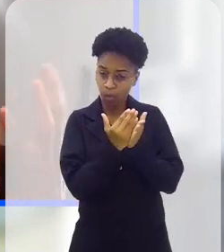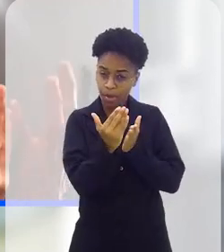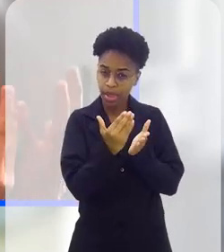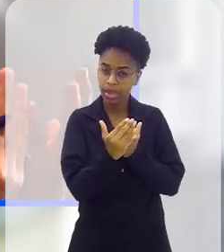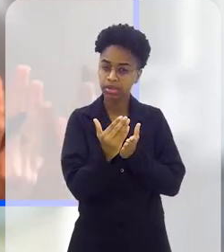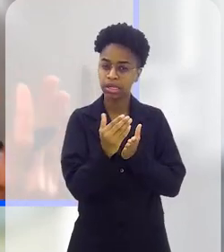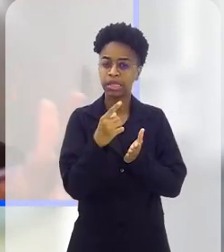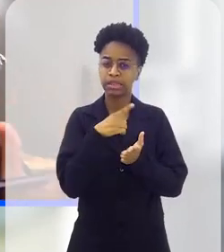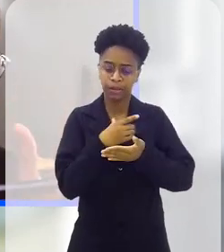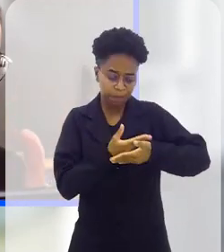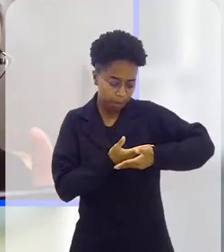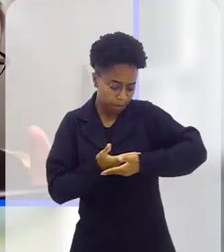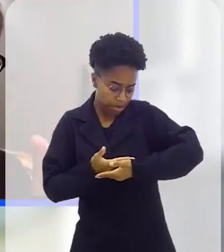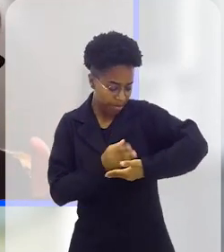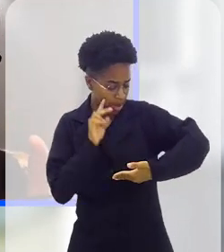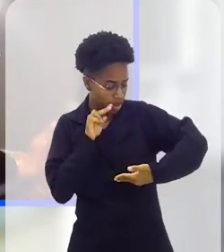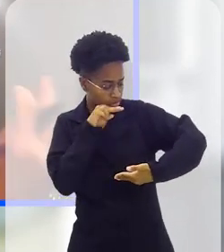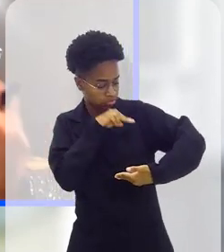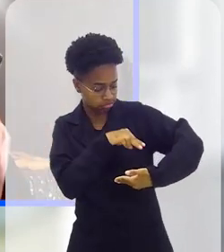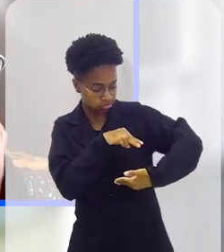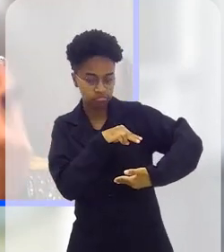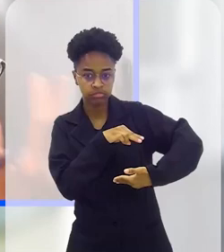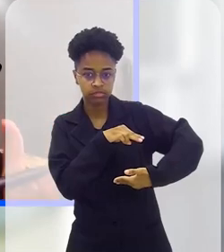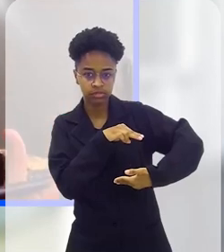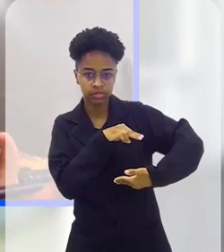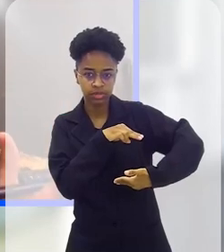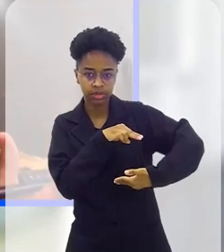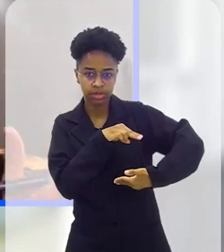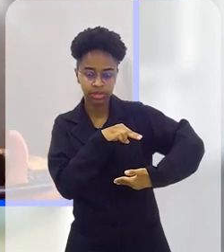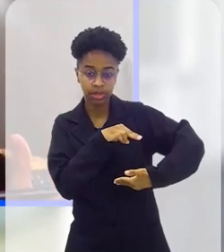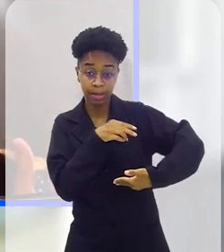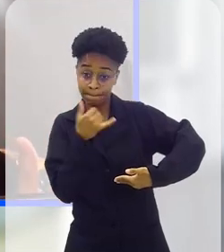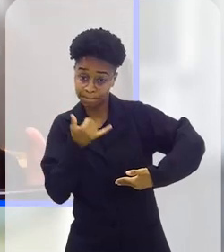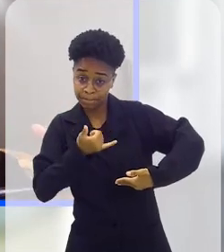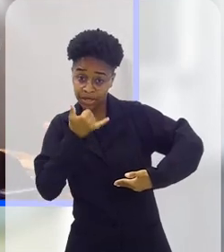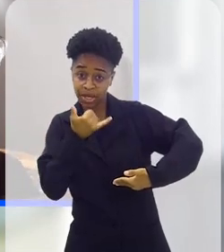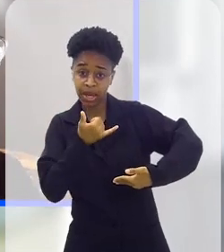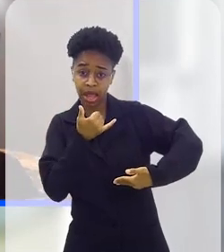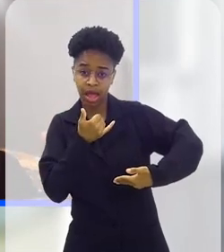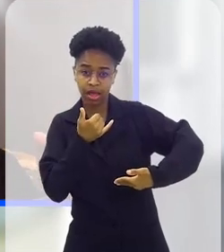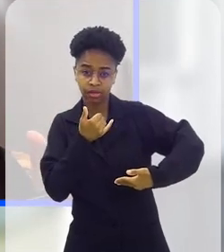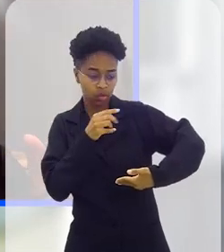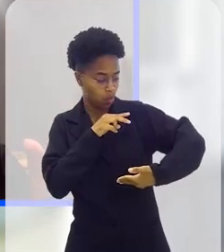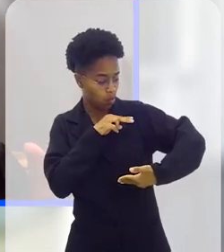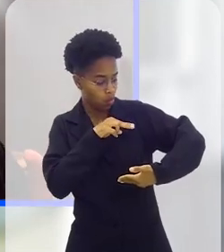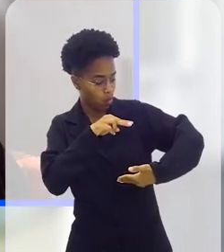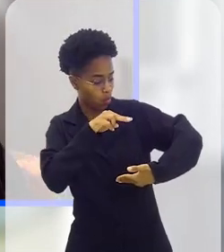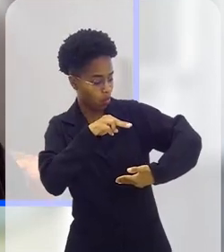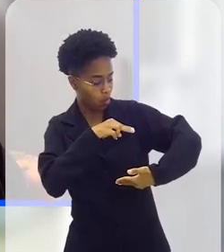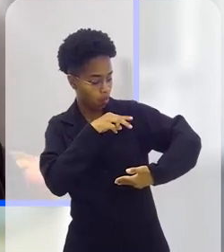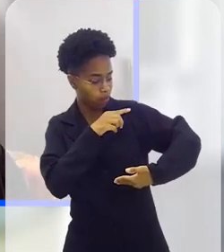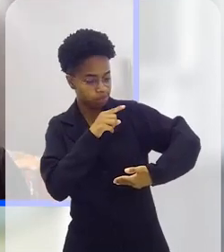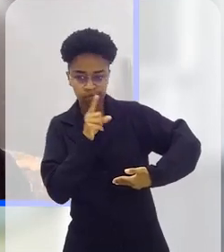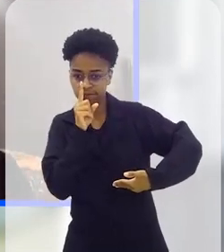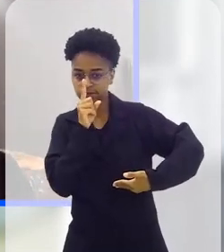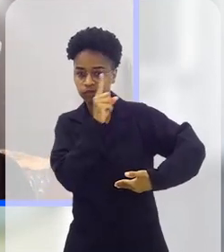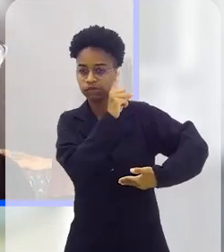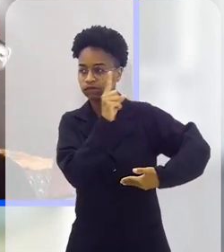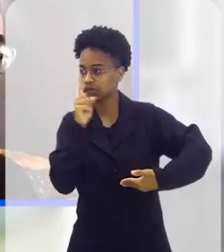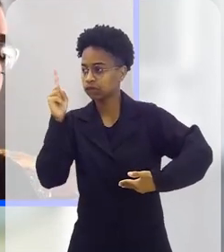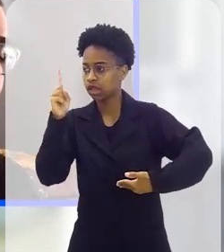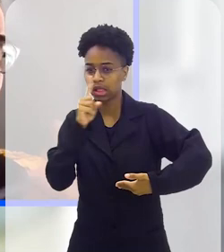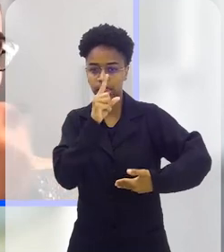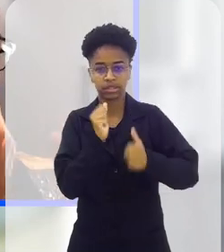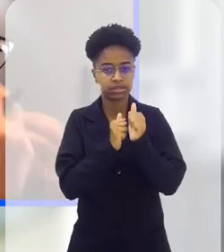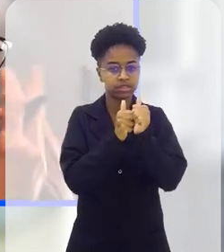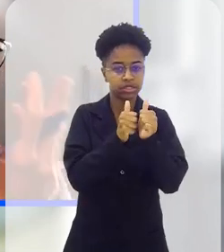você ter o seu bebê e olhar para o seu bebê, brincar de seguir o olhar para um lado, seguir o olhar